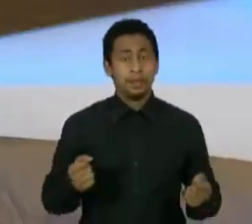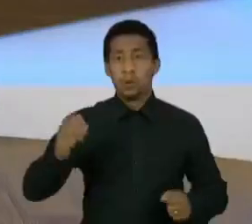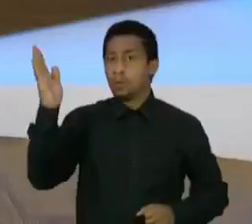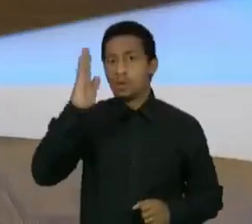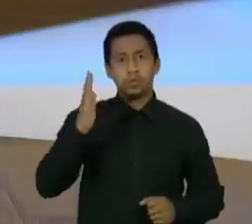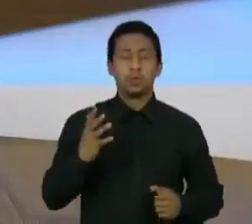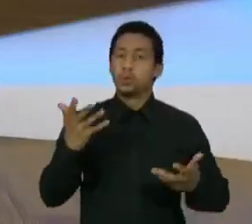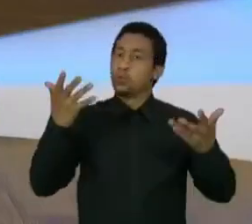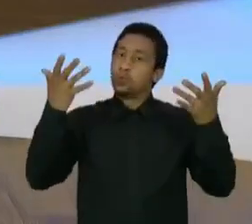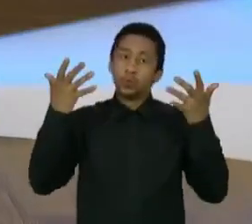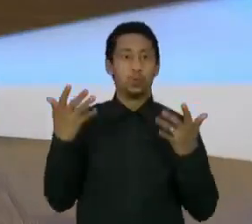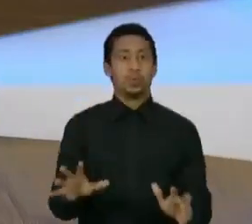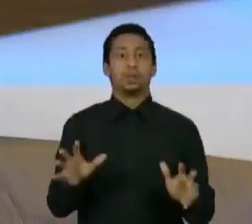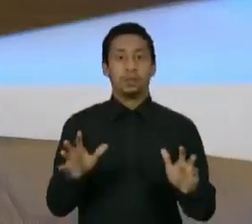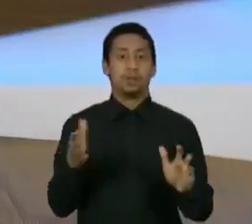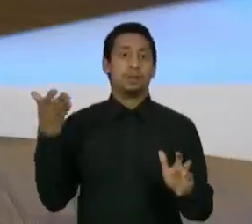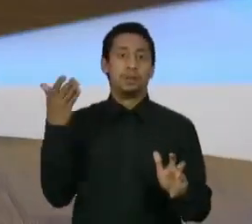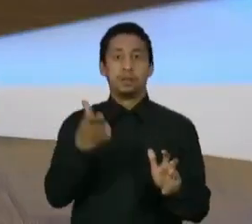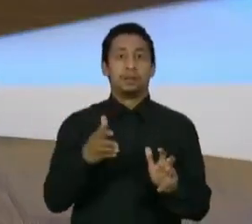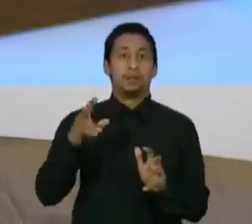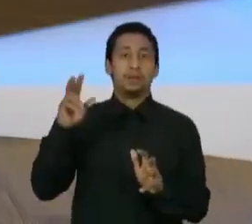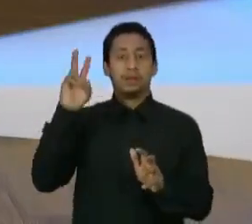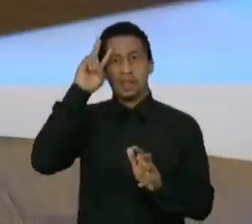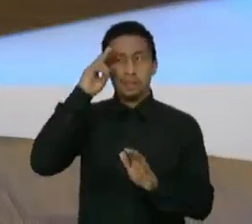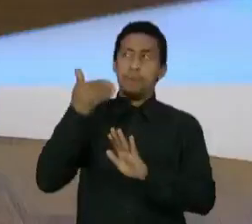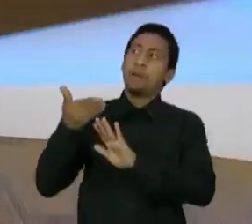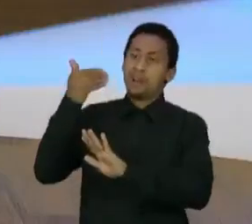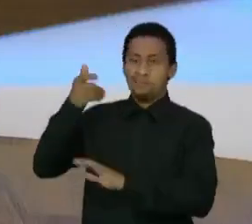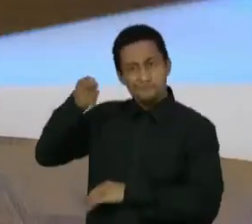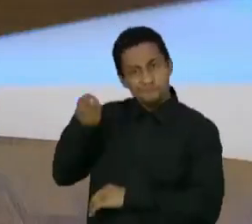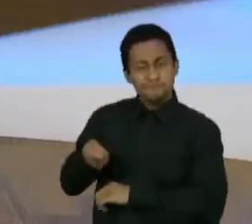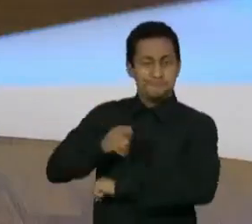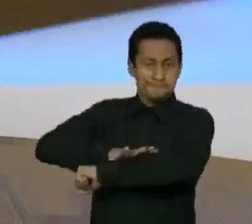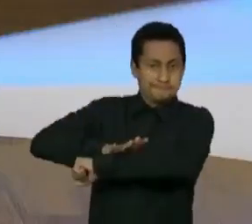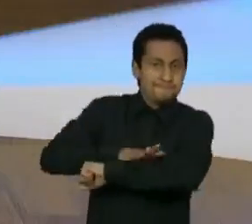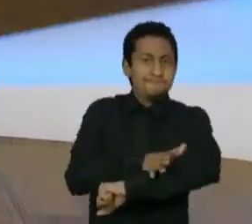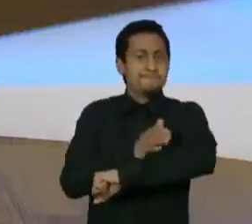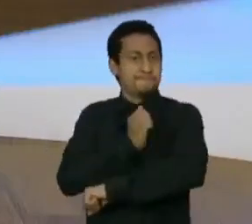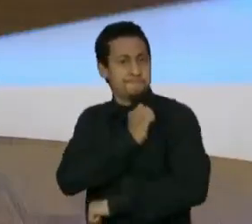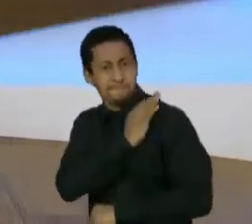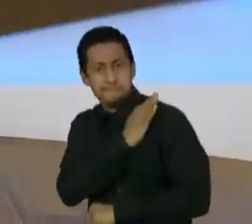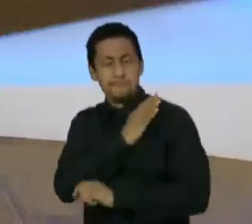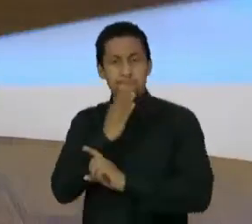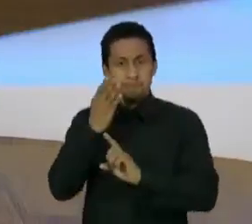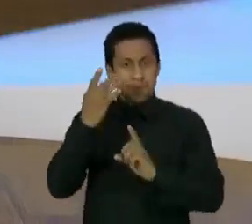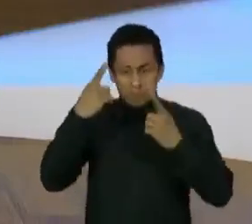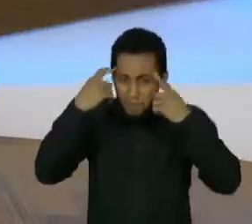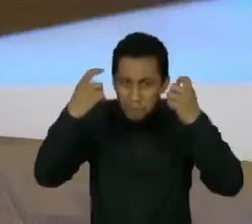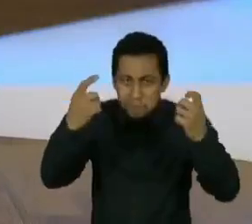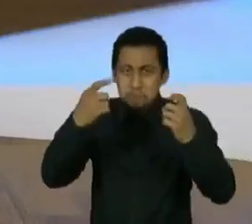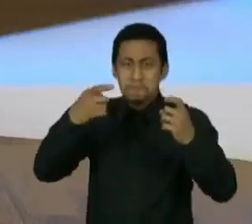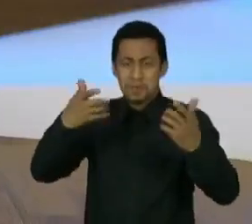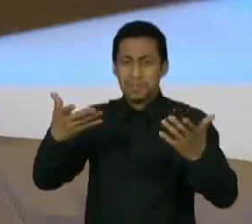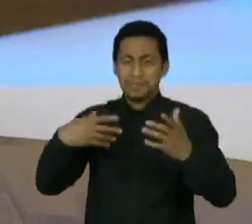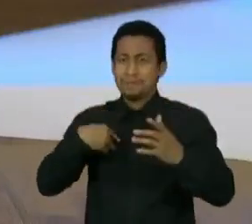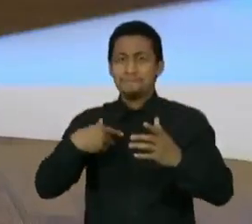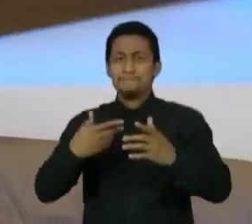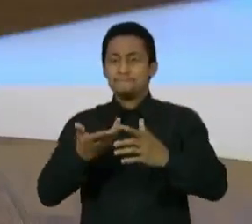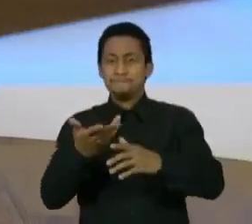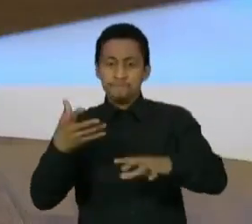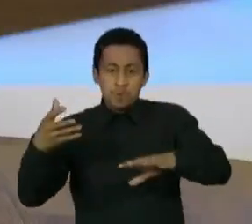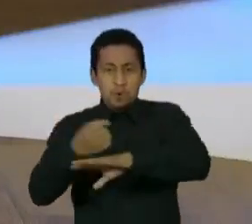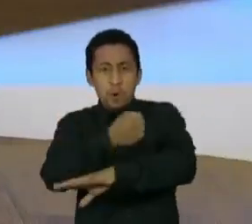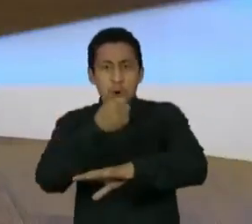olhar para o histórico de autoritarismo, de racismo, de misoginia, de violência, de autoritarismo, de golpismo, de